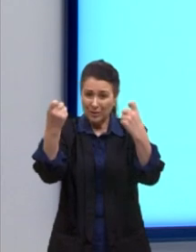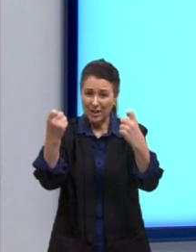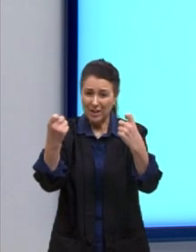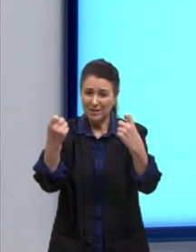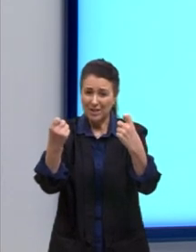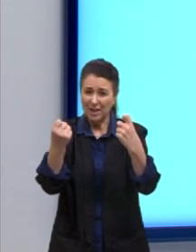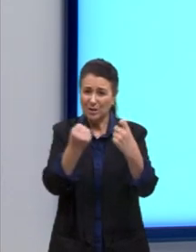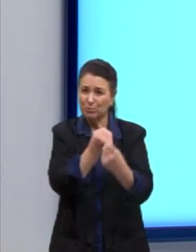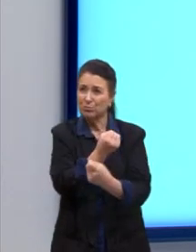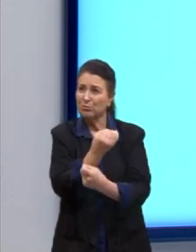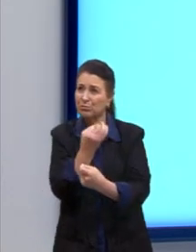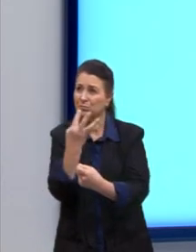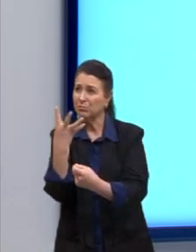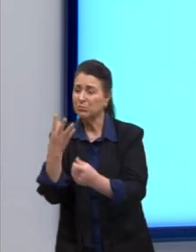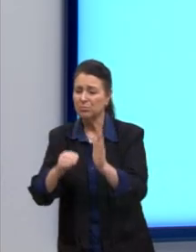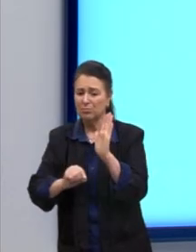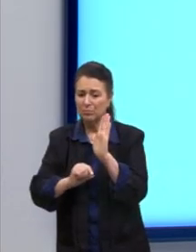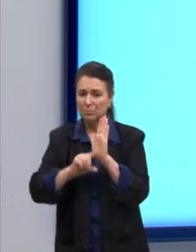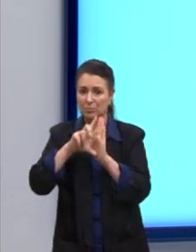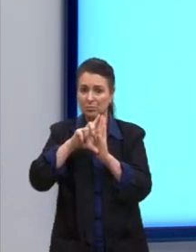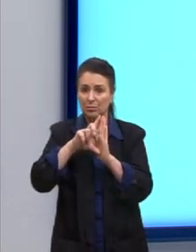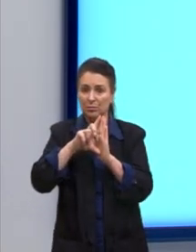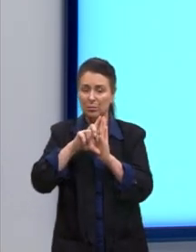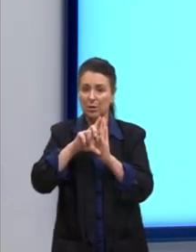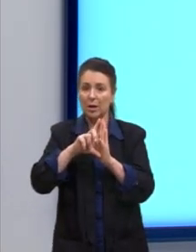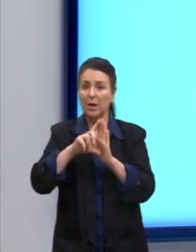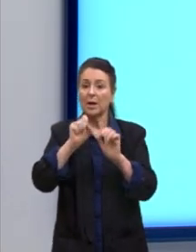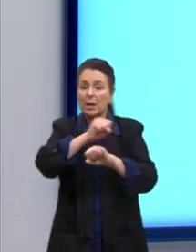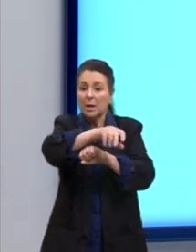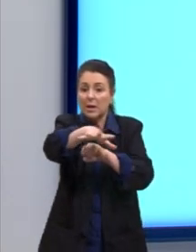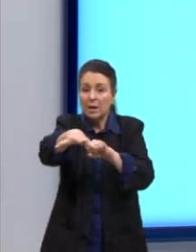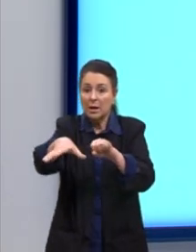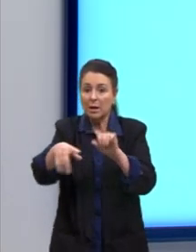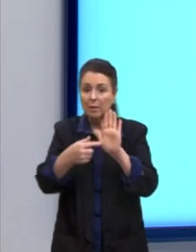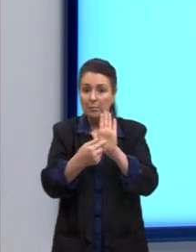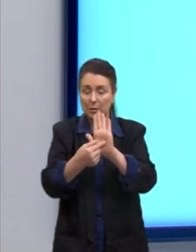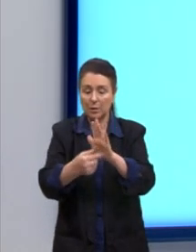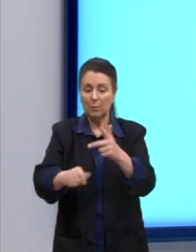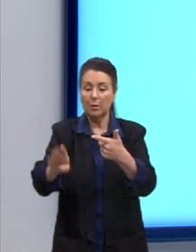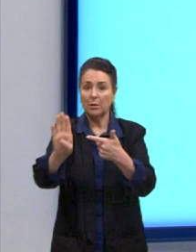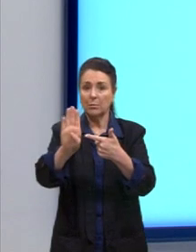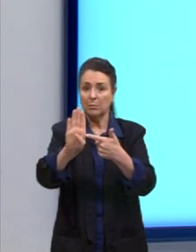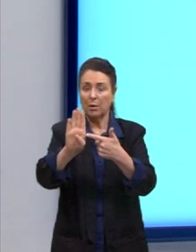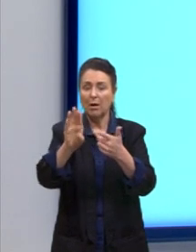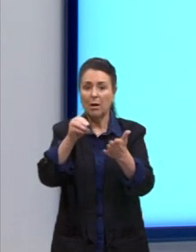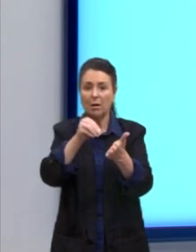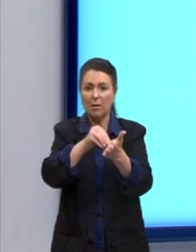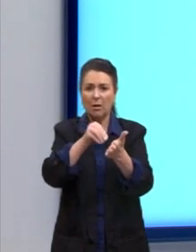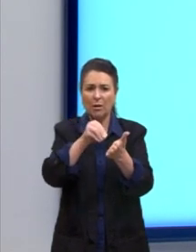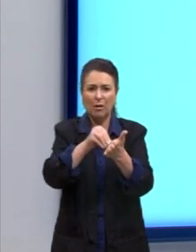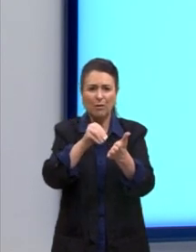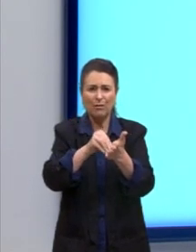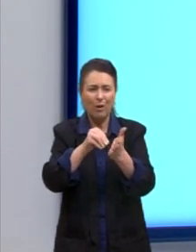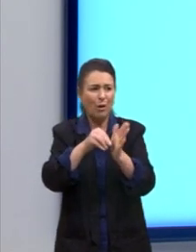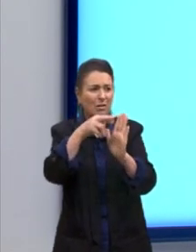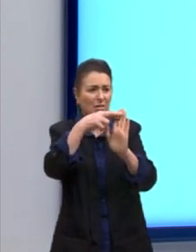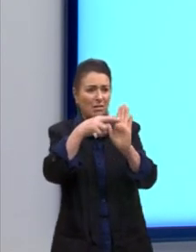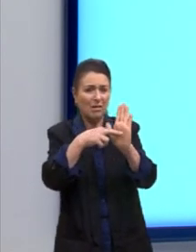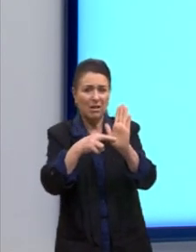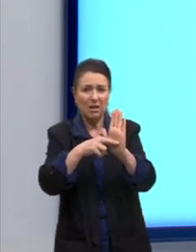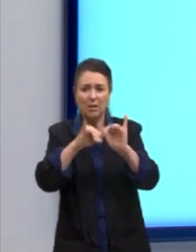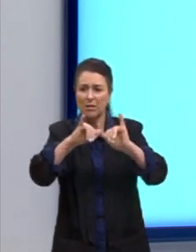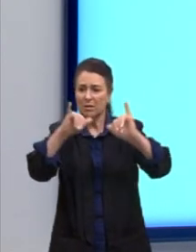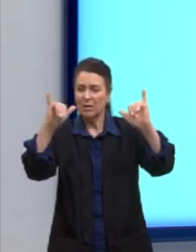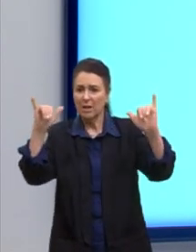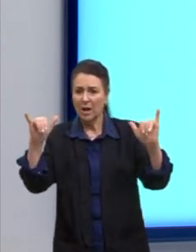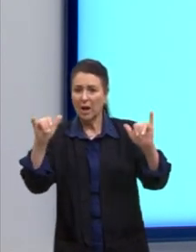veiculados pela mídia. Letra B, ausência de critérios para divulgação de notícias em telejornais.